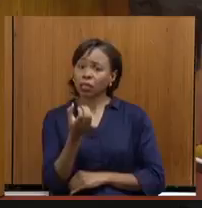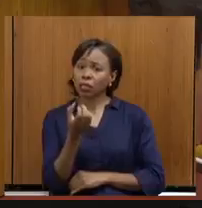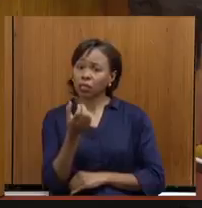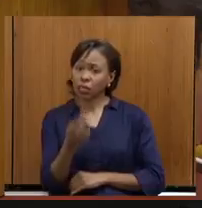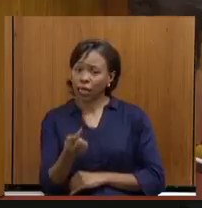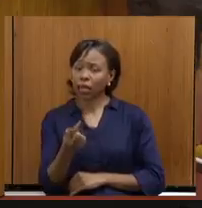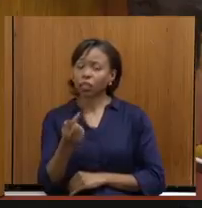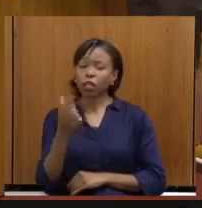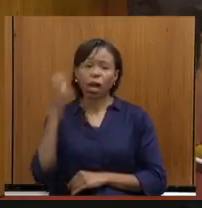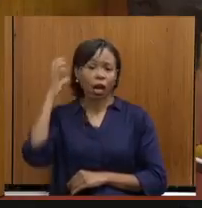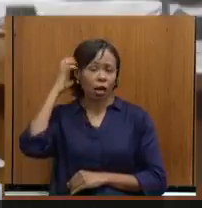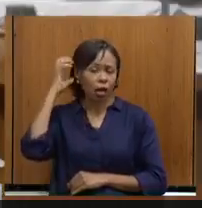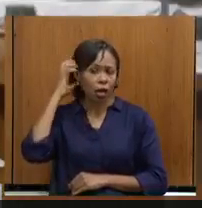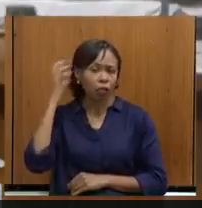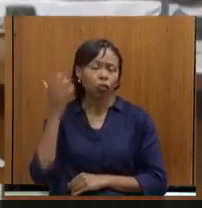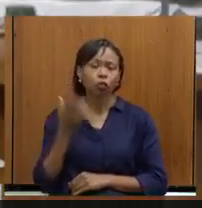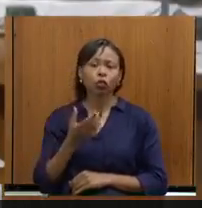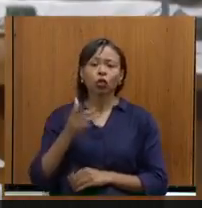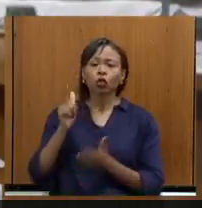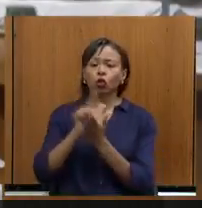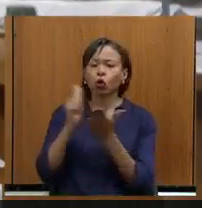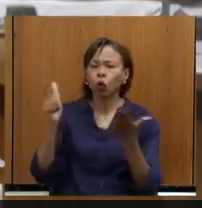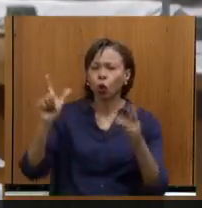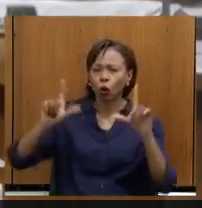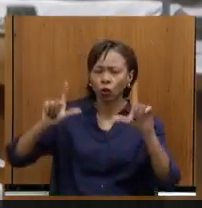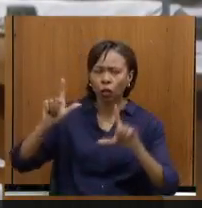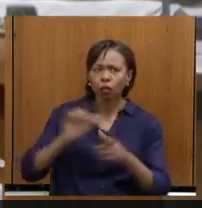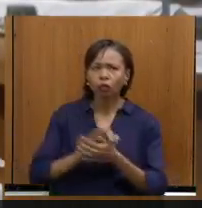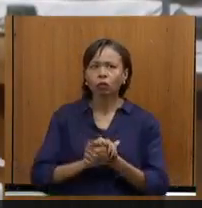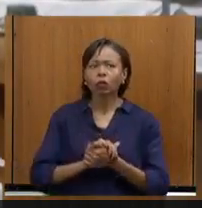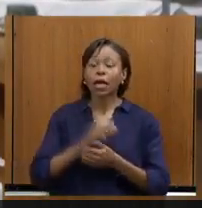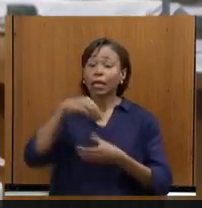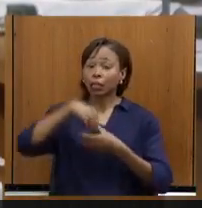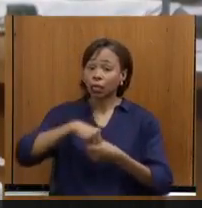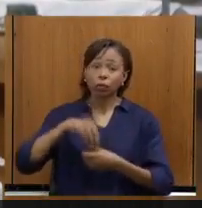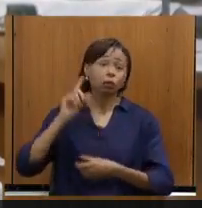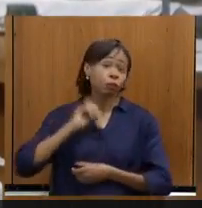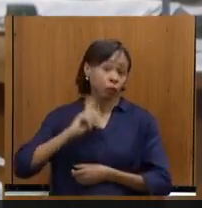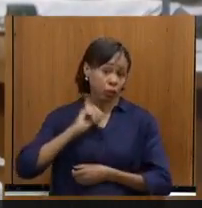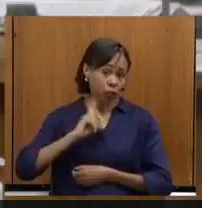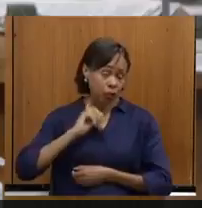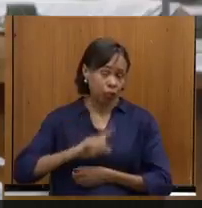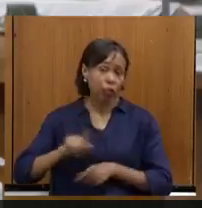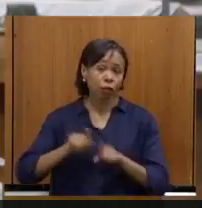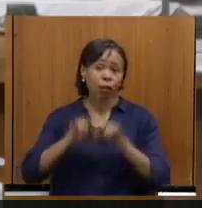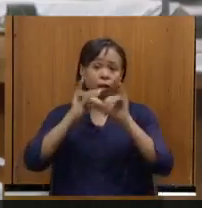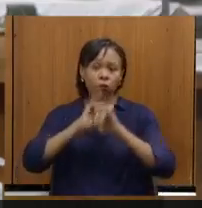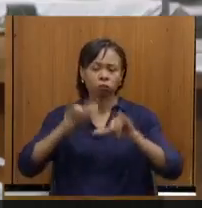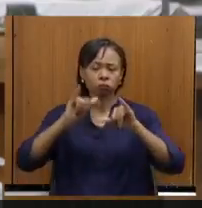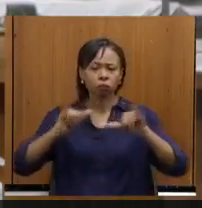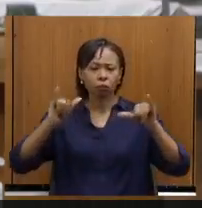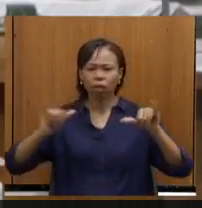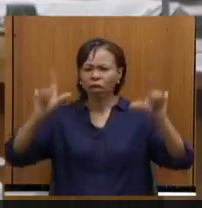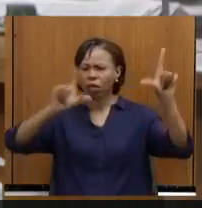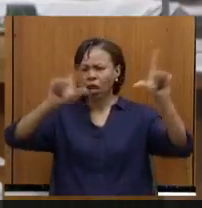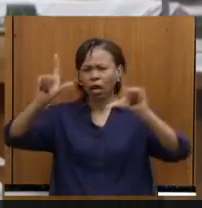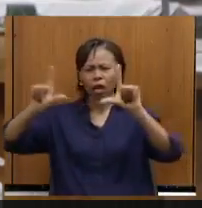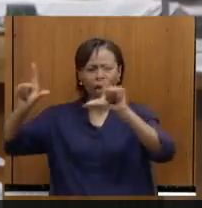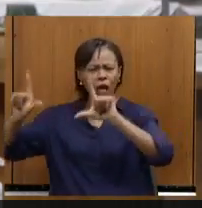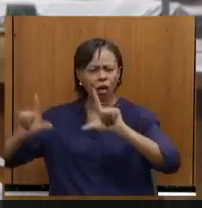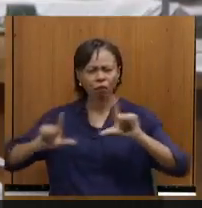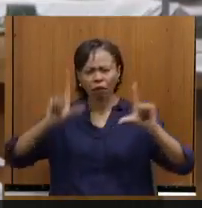367 rádios, jornais, campanhas dentro de Minas Gerais, campanhas em todas as TVs, que está